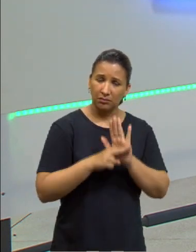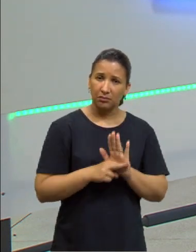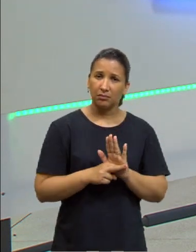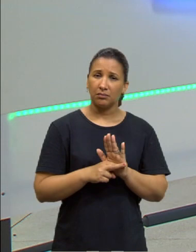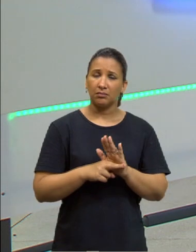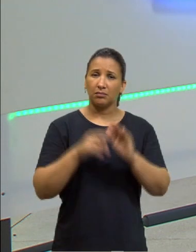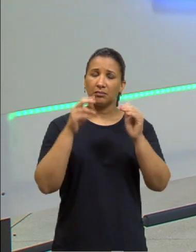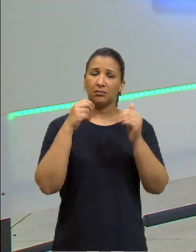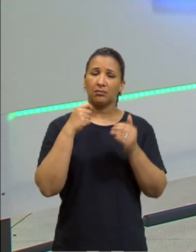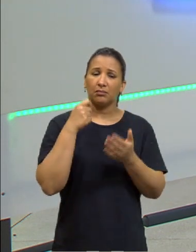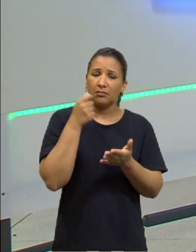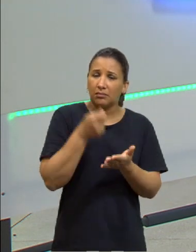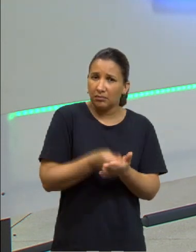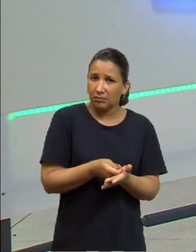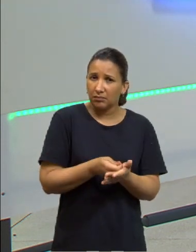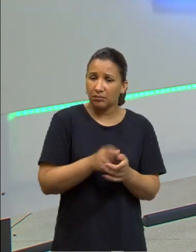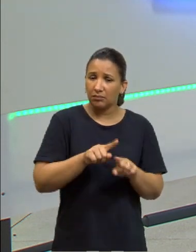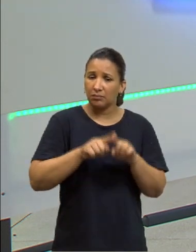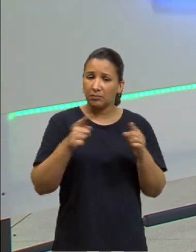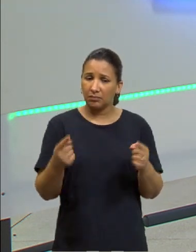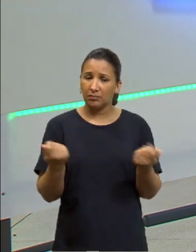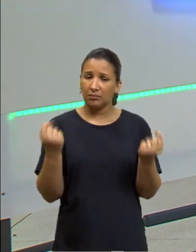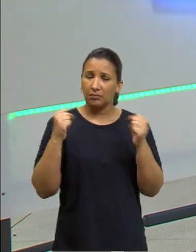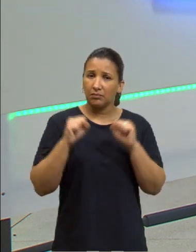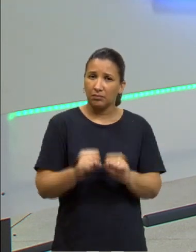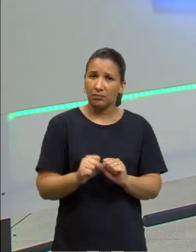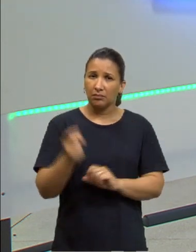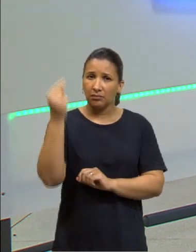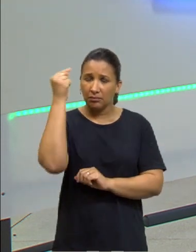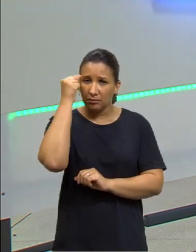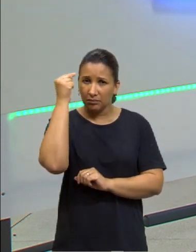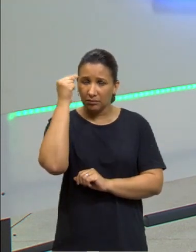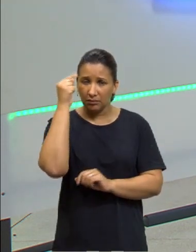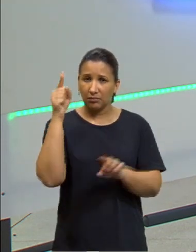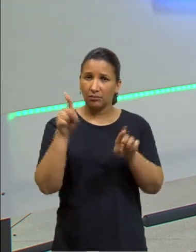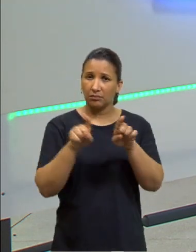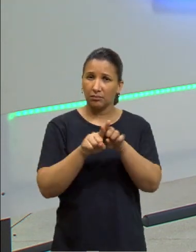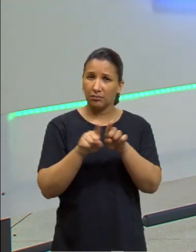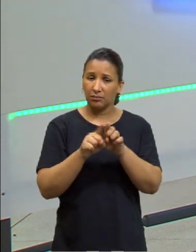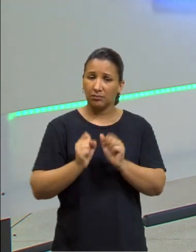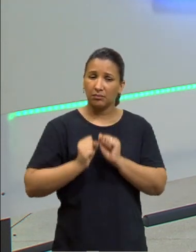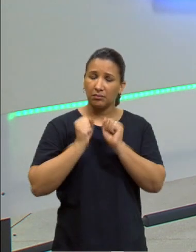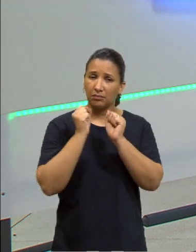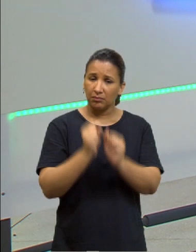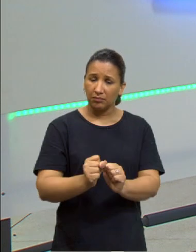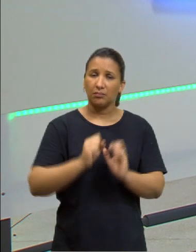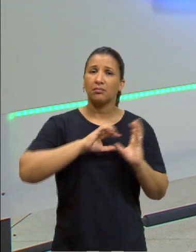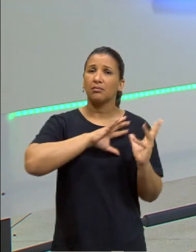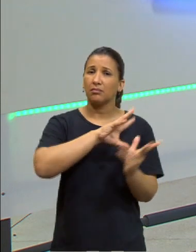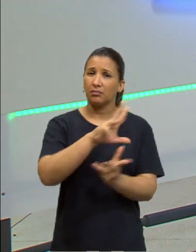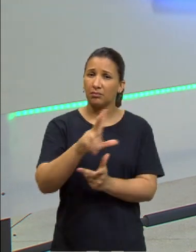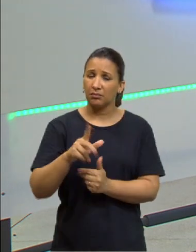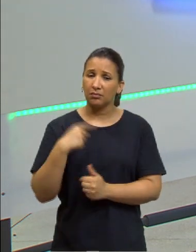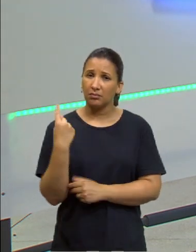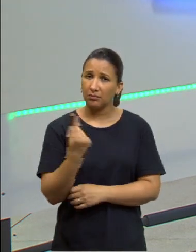deveres, mas da capacidade que nós temos de pensar, regras, normas que possam ser universalizadas?